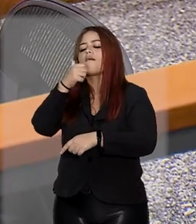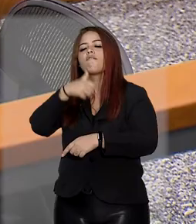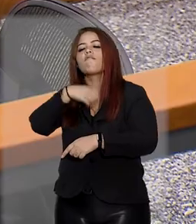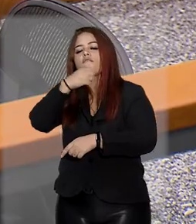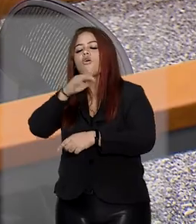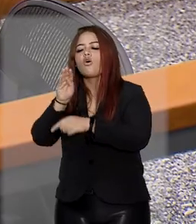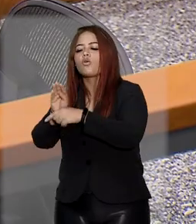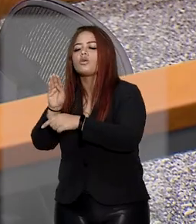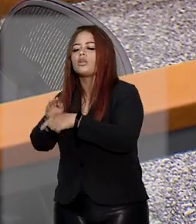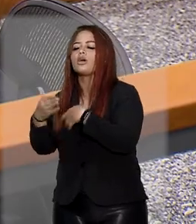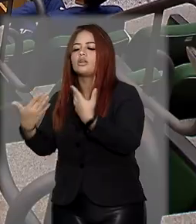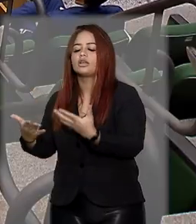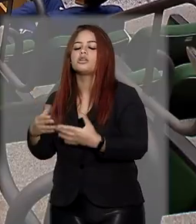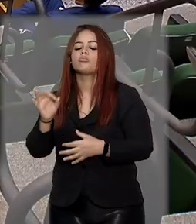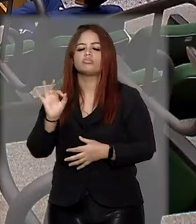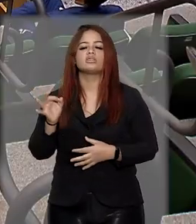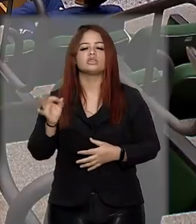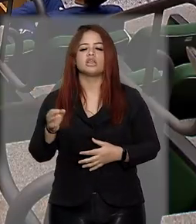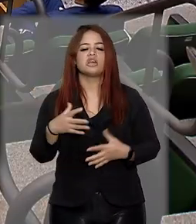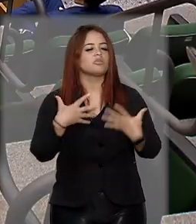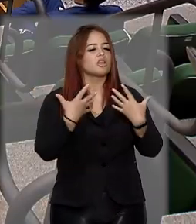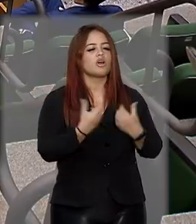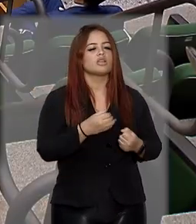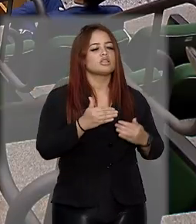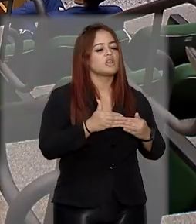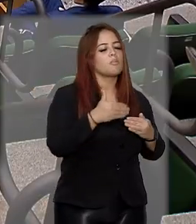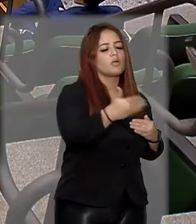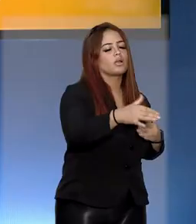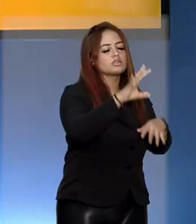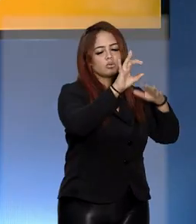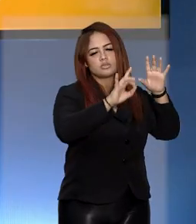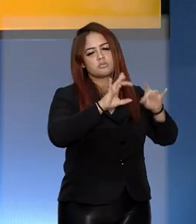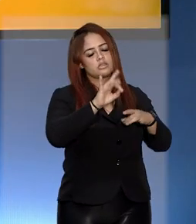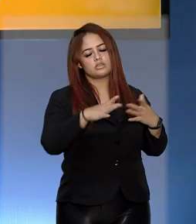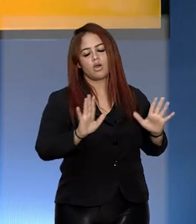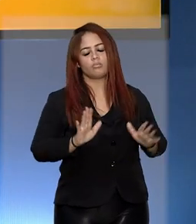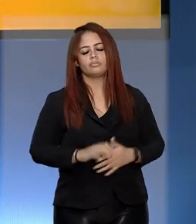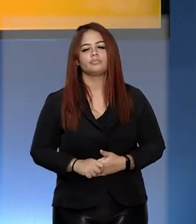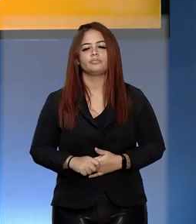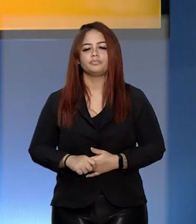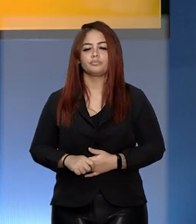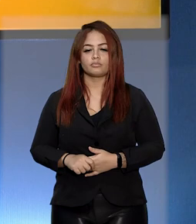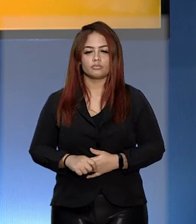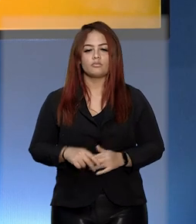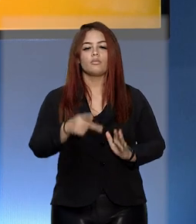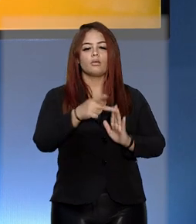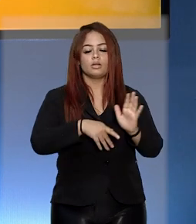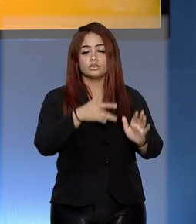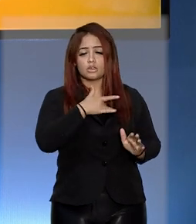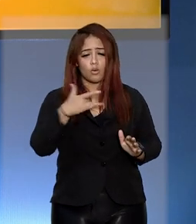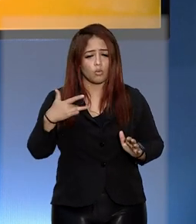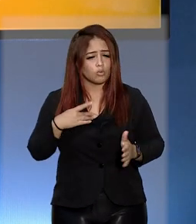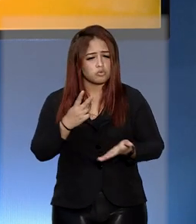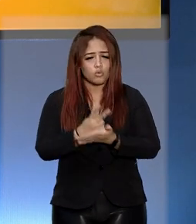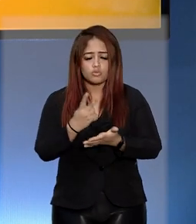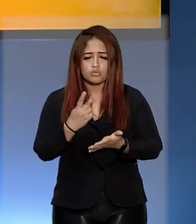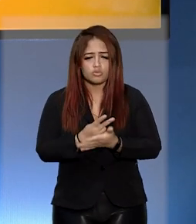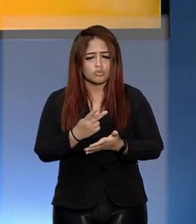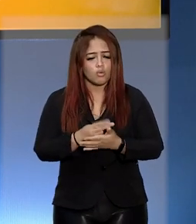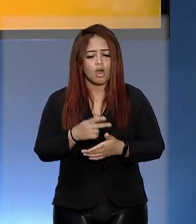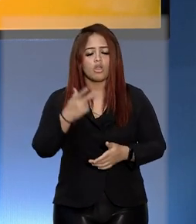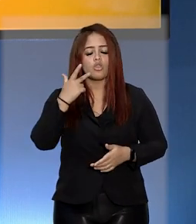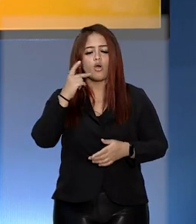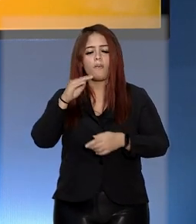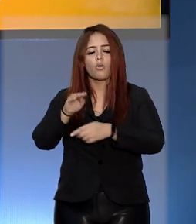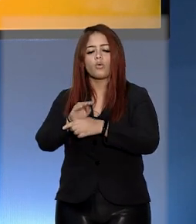idôneo para justificar a não concessão da progressão especial. O plano de saúde deve manter cobertura de recém-nascido internado